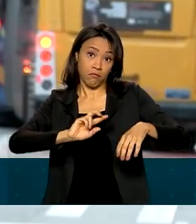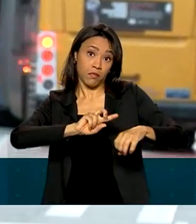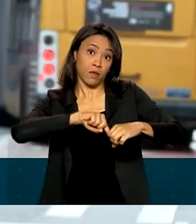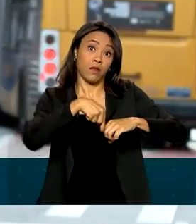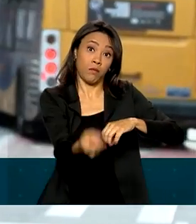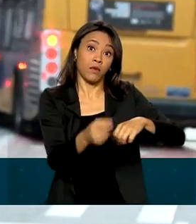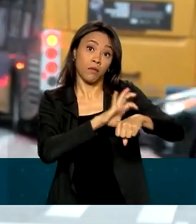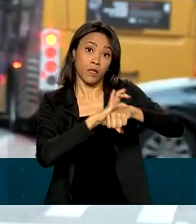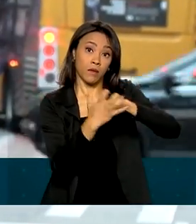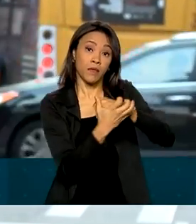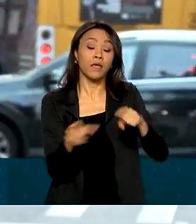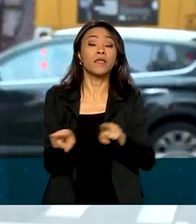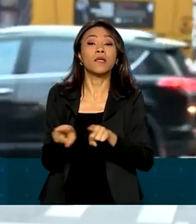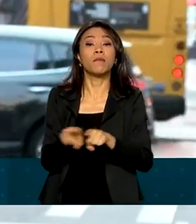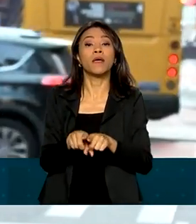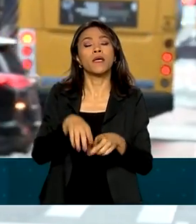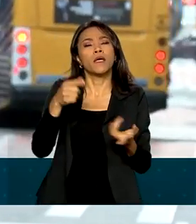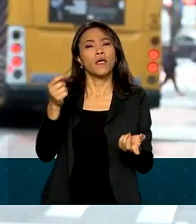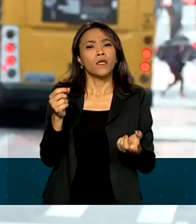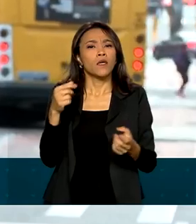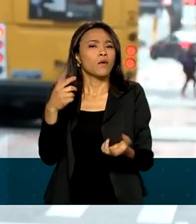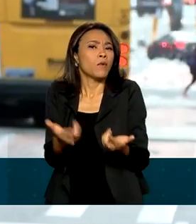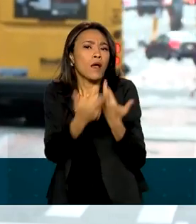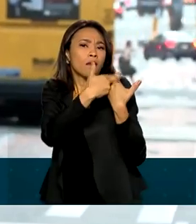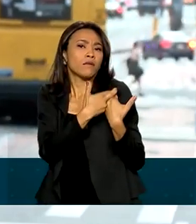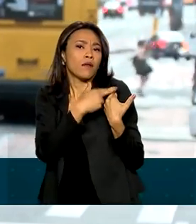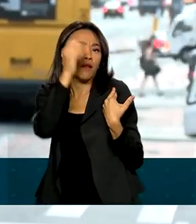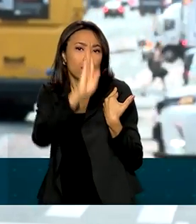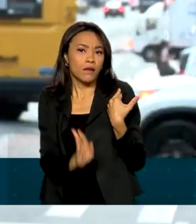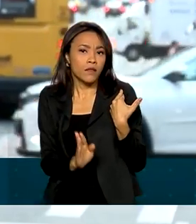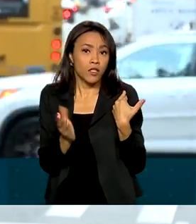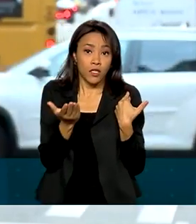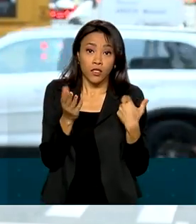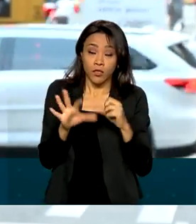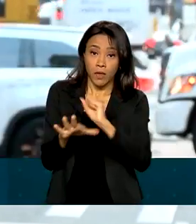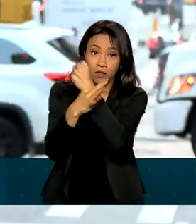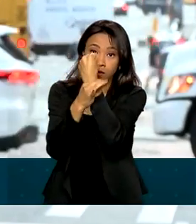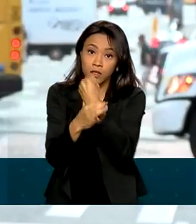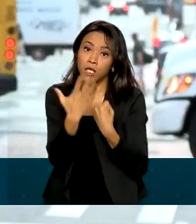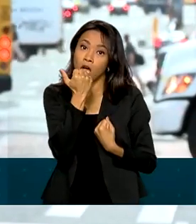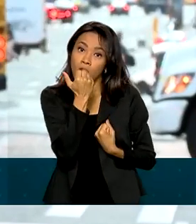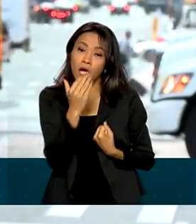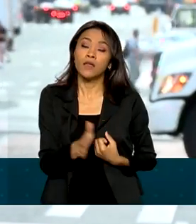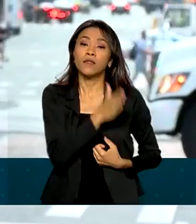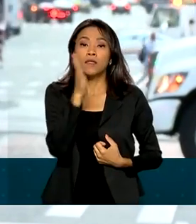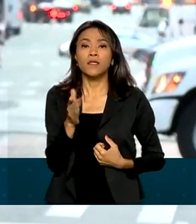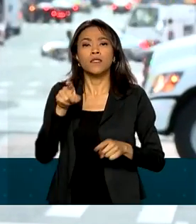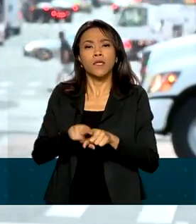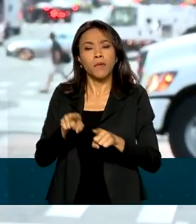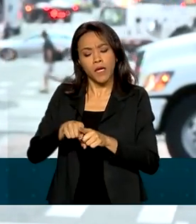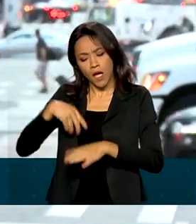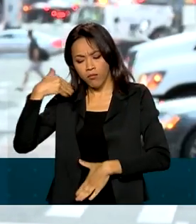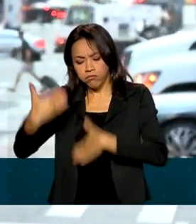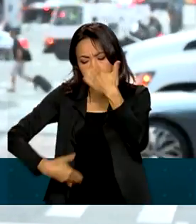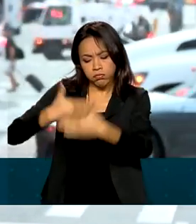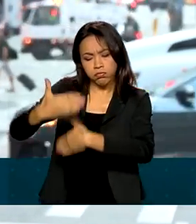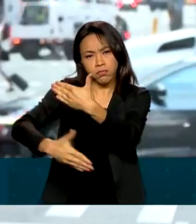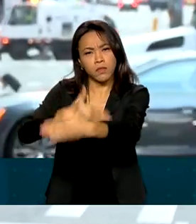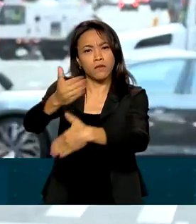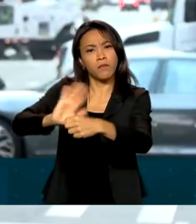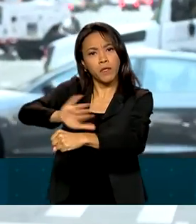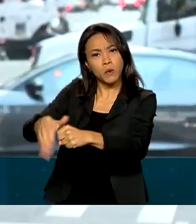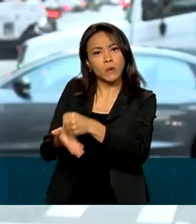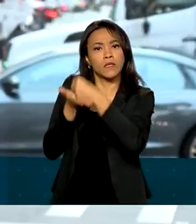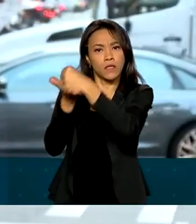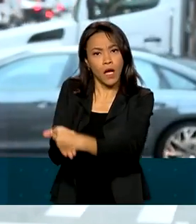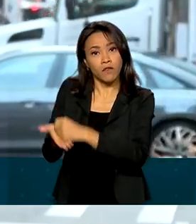Brasil na segurança alimentar do planeta e na promoção do desenvolvimento sustentável. Durante o